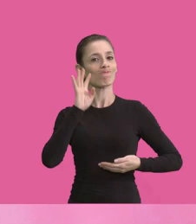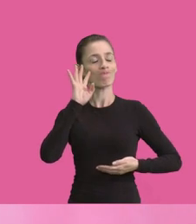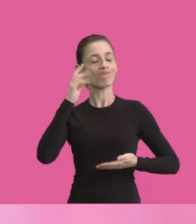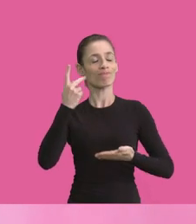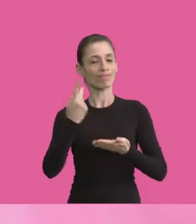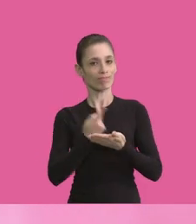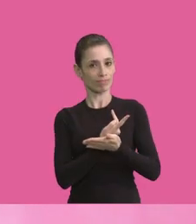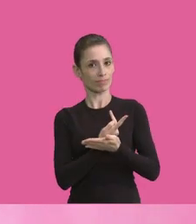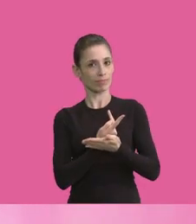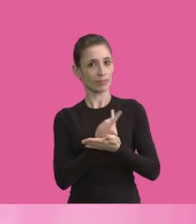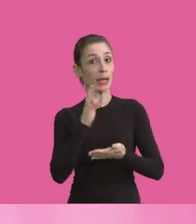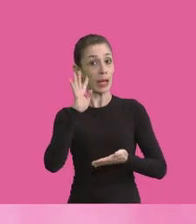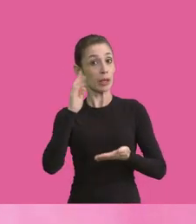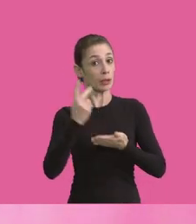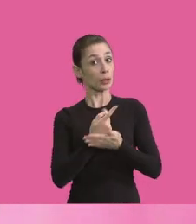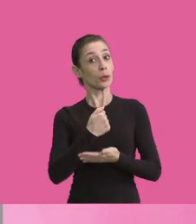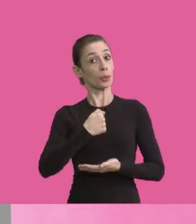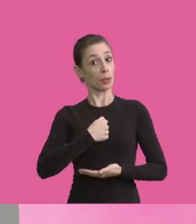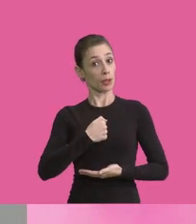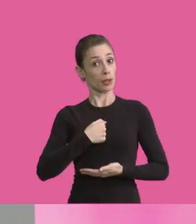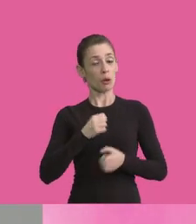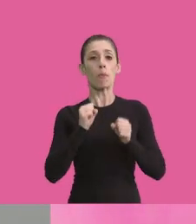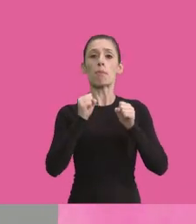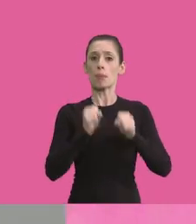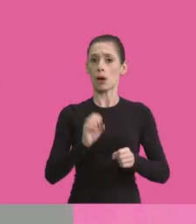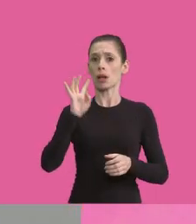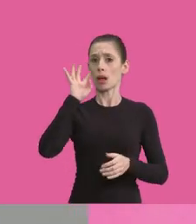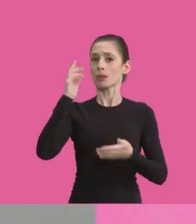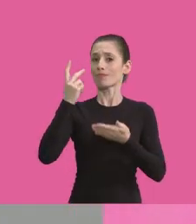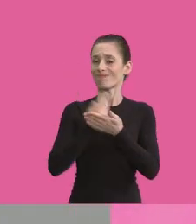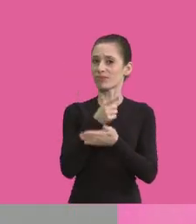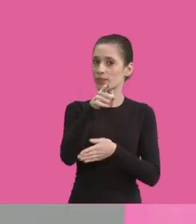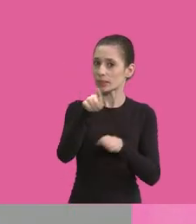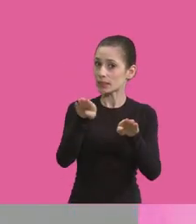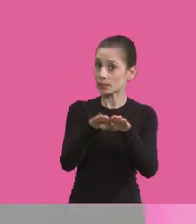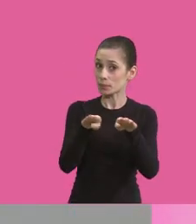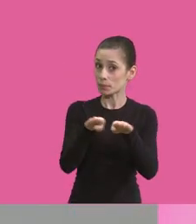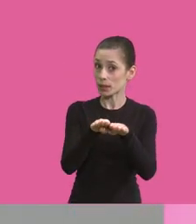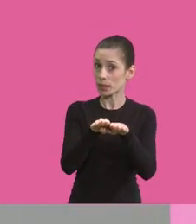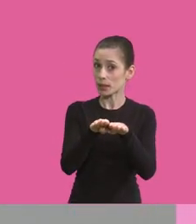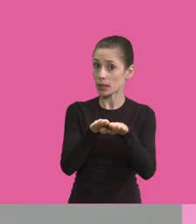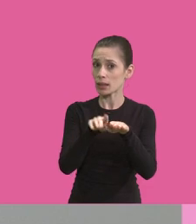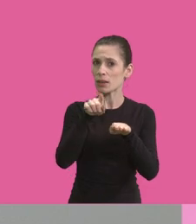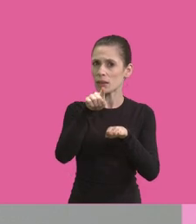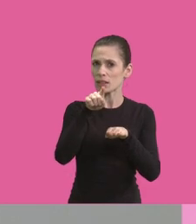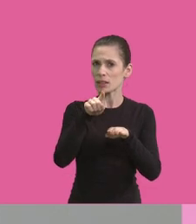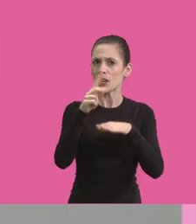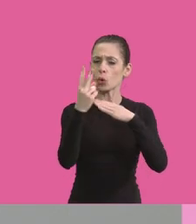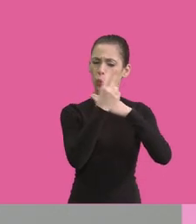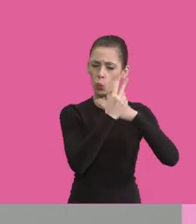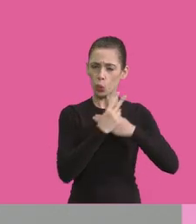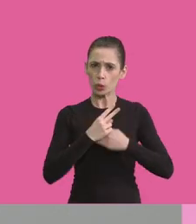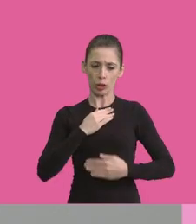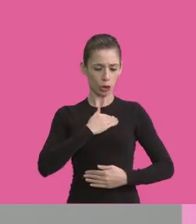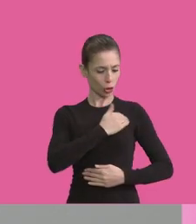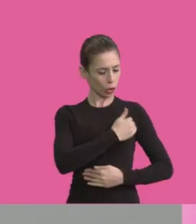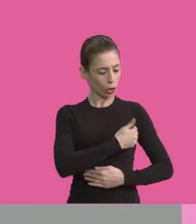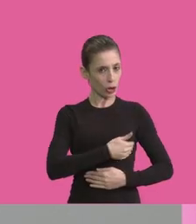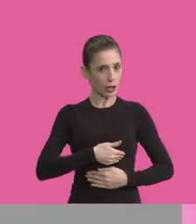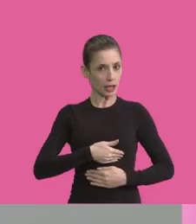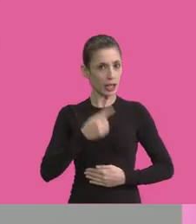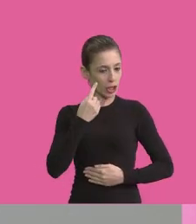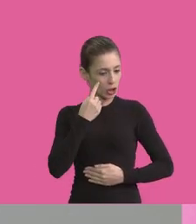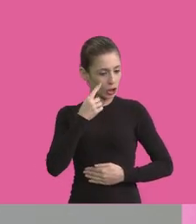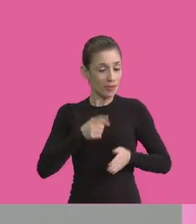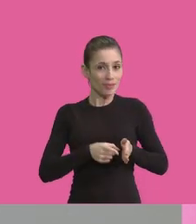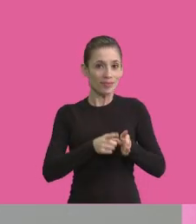mama acontece, aconteceu comigo e pode acontecer com você também. Fique alerta, se toque